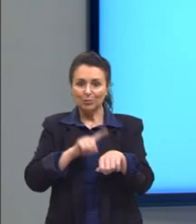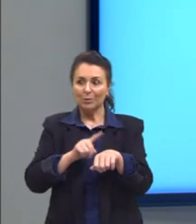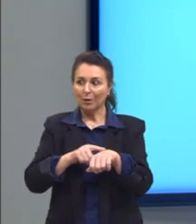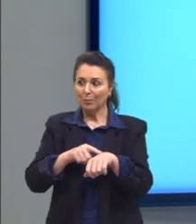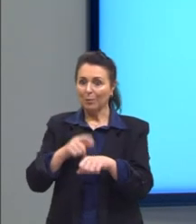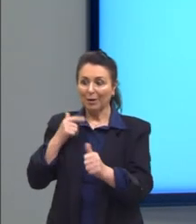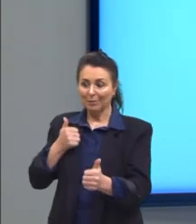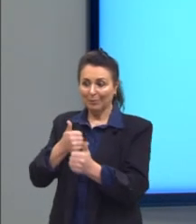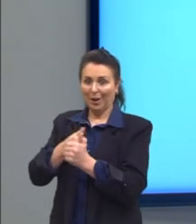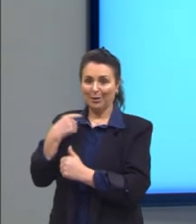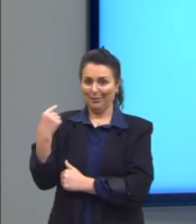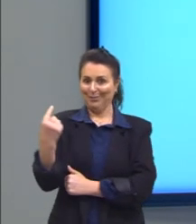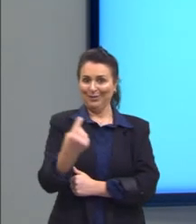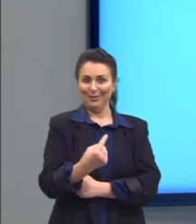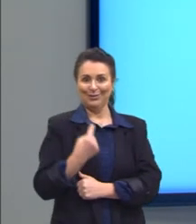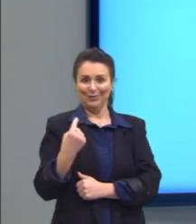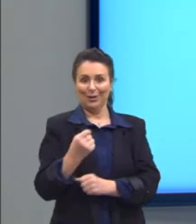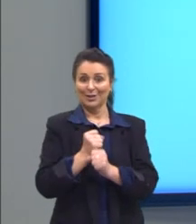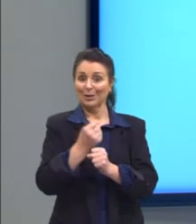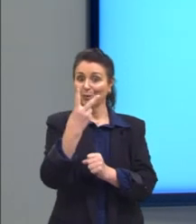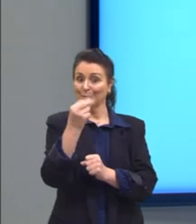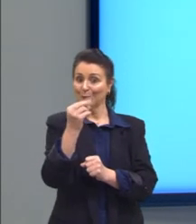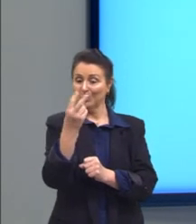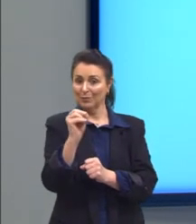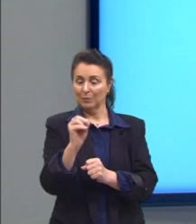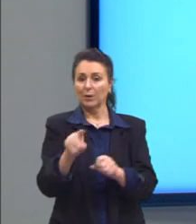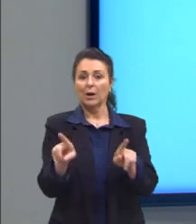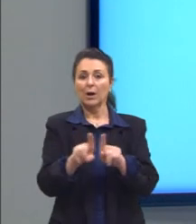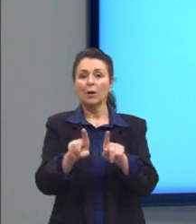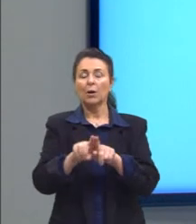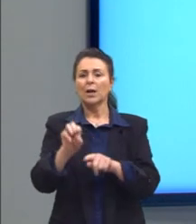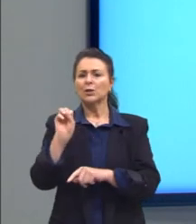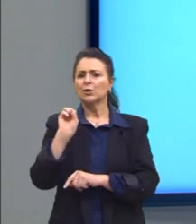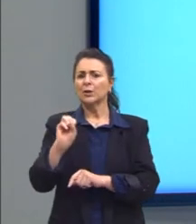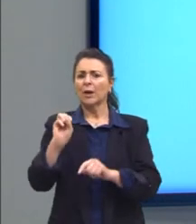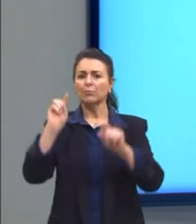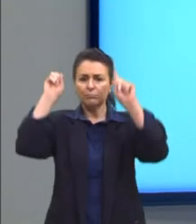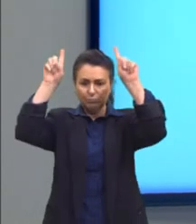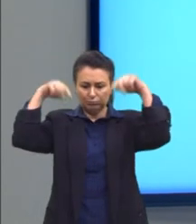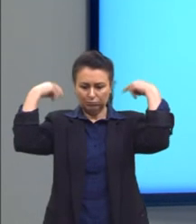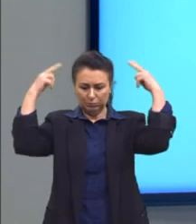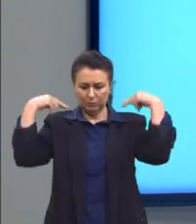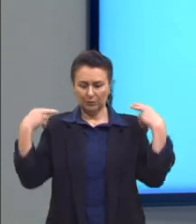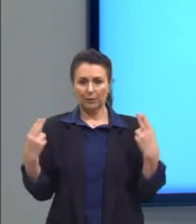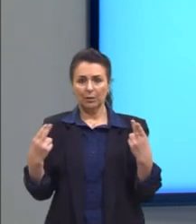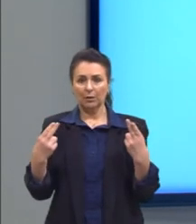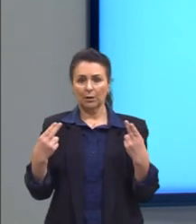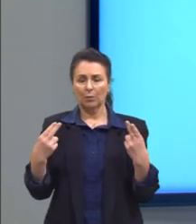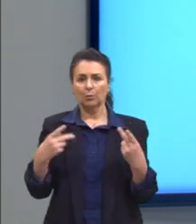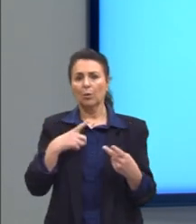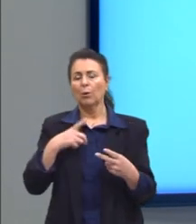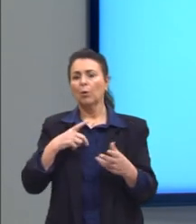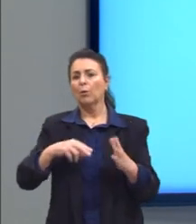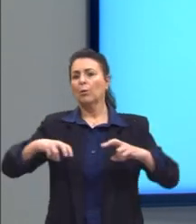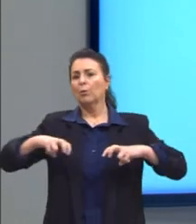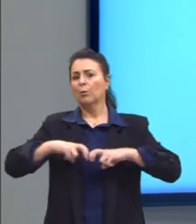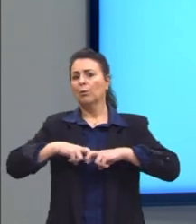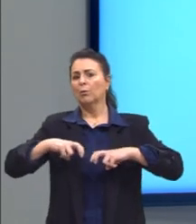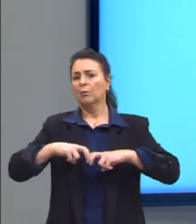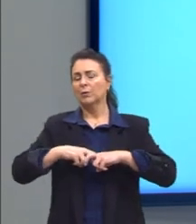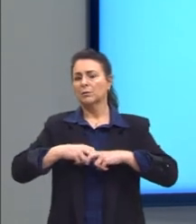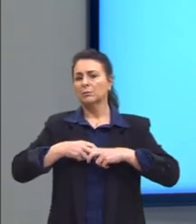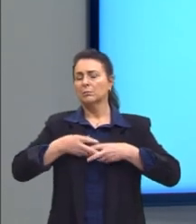trabalhar. Um textinho aí sobre Isaac Newton. Isaac Newton nasceu em 4 de janeiro de